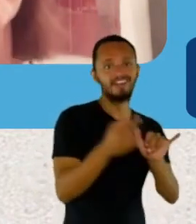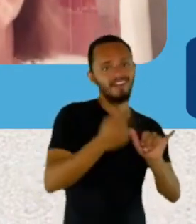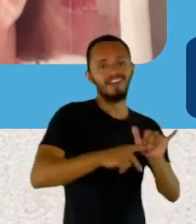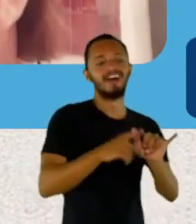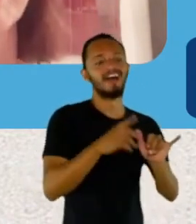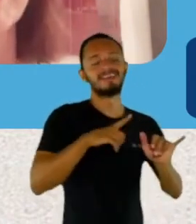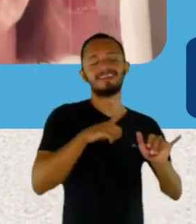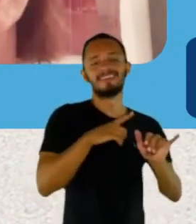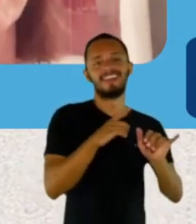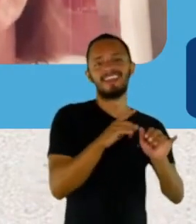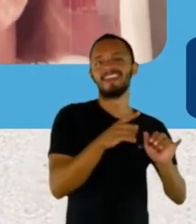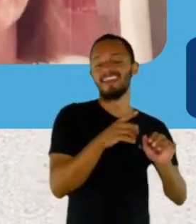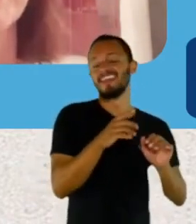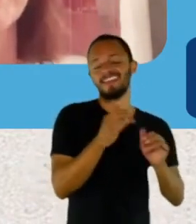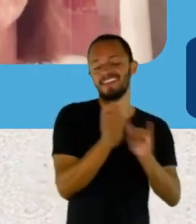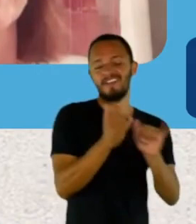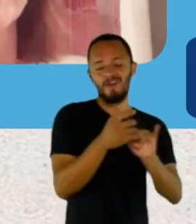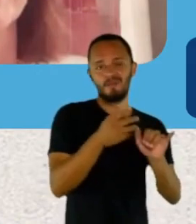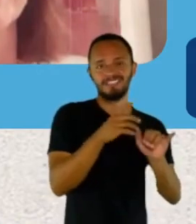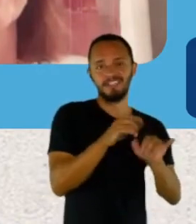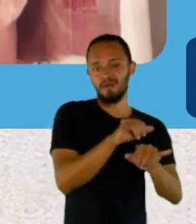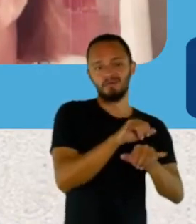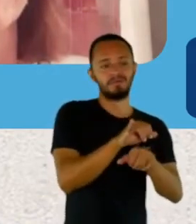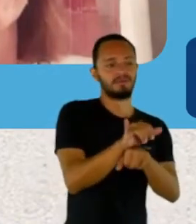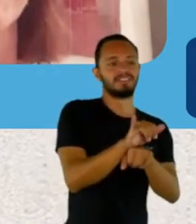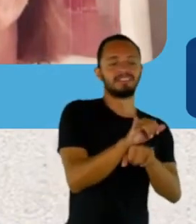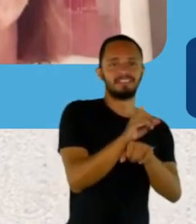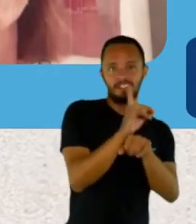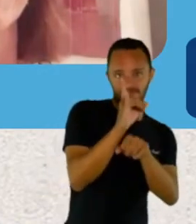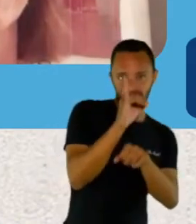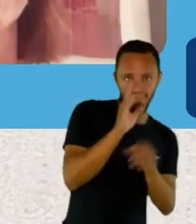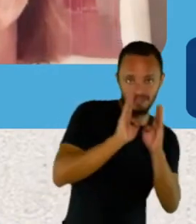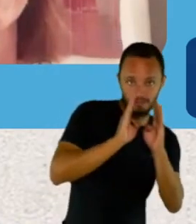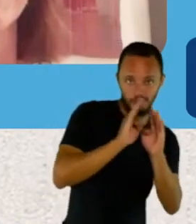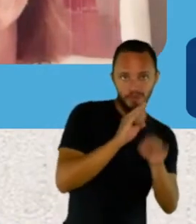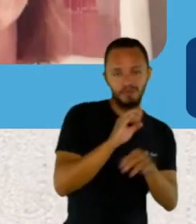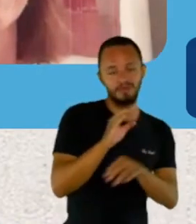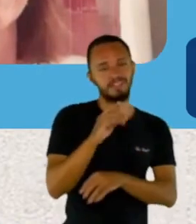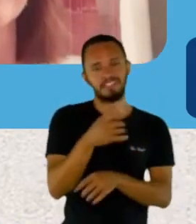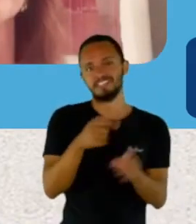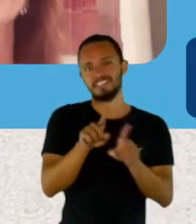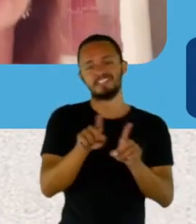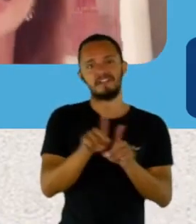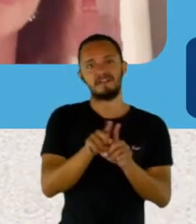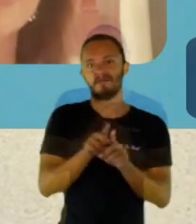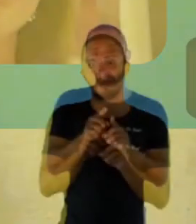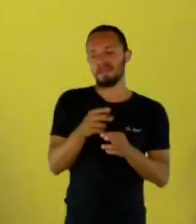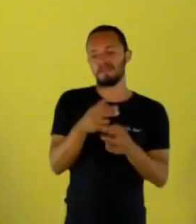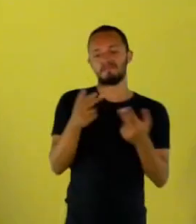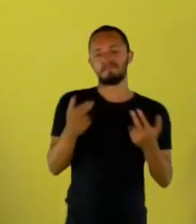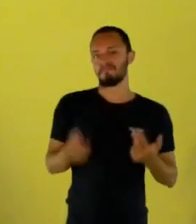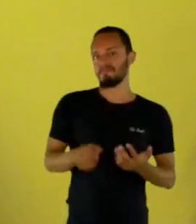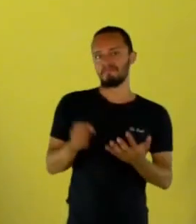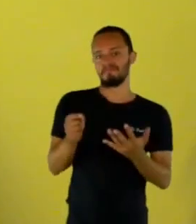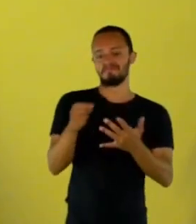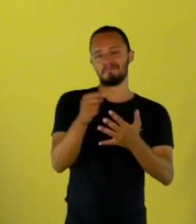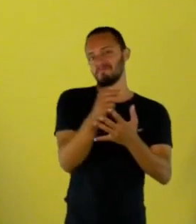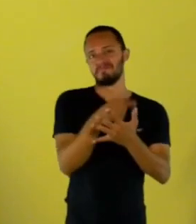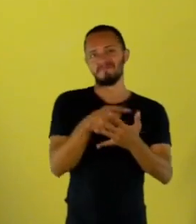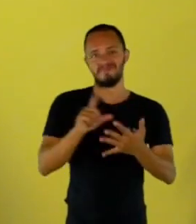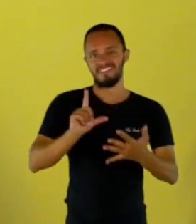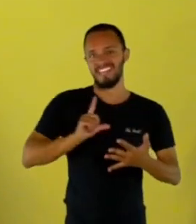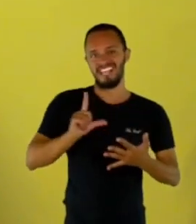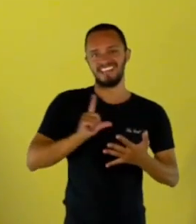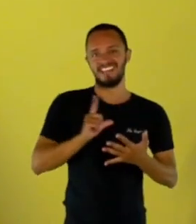minhas redes. Então tá, Carol. Muito obrigada pela sua presença aqui, Carol Meyer. Obrigada, Marcilena. Sempre